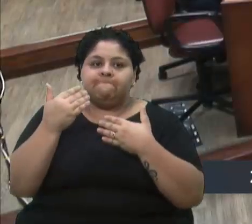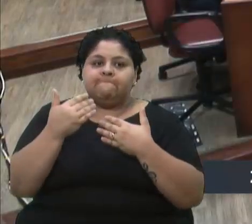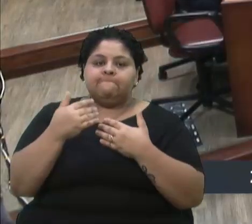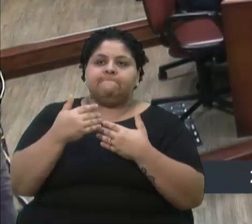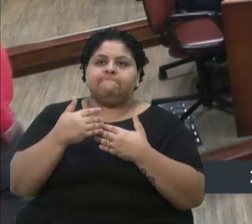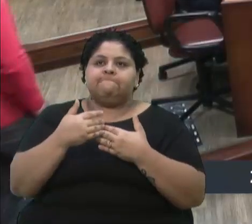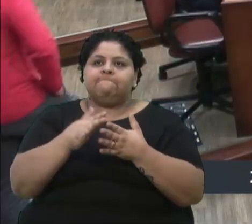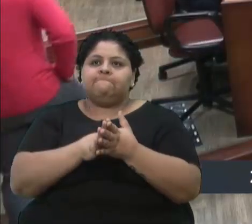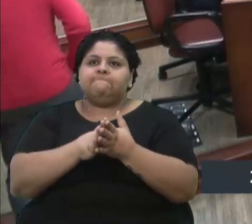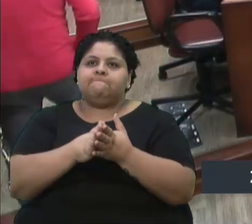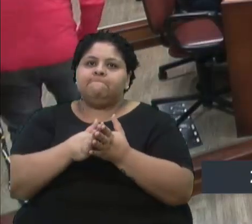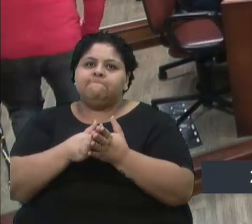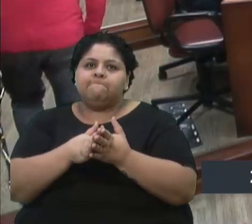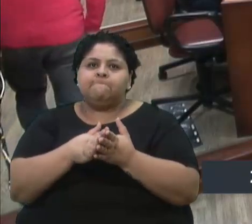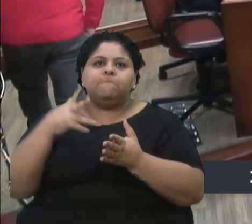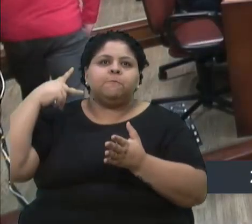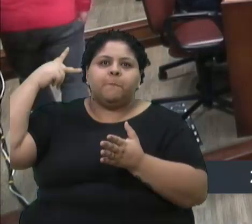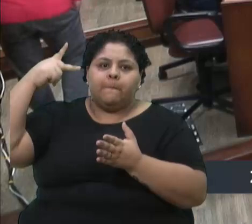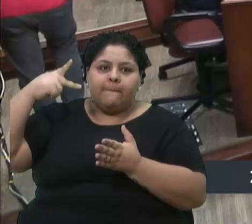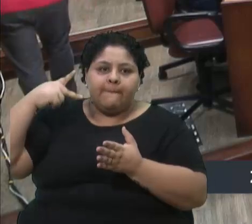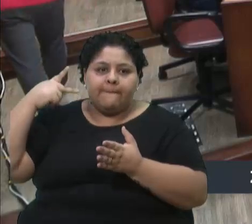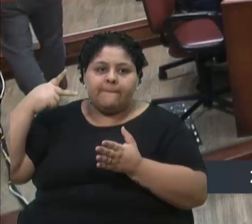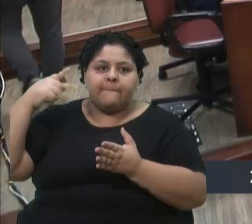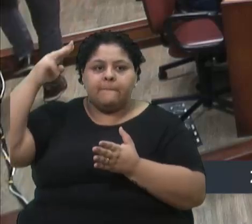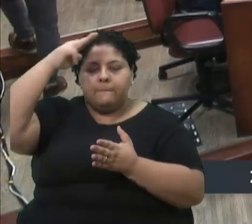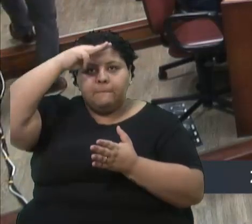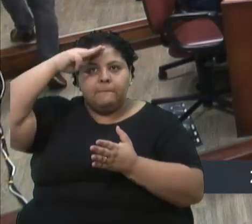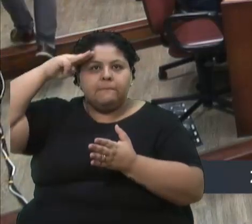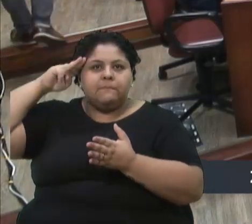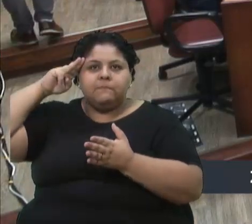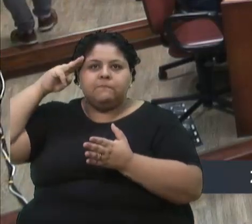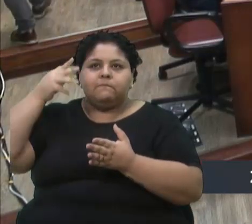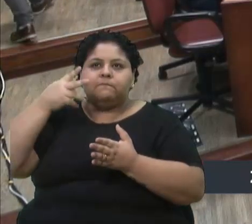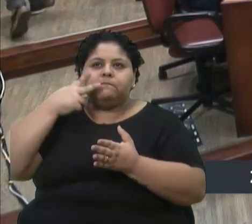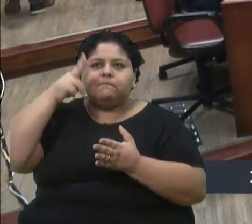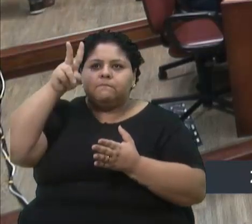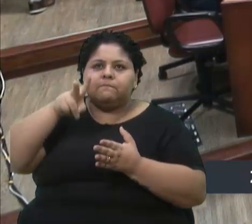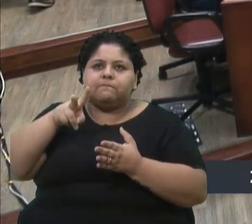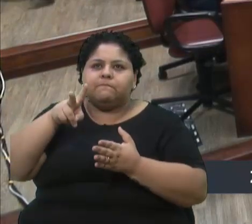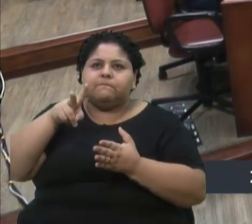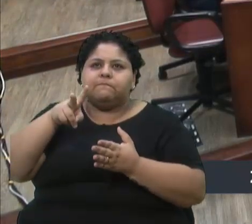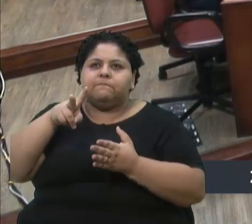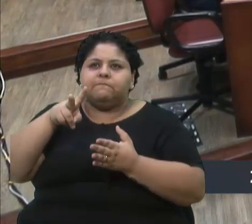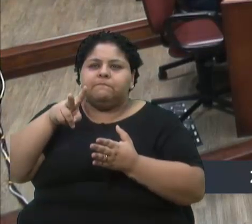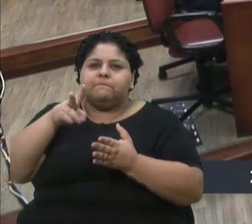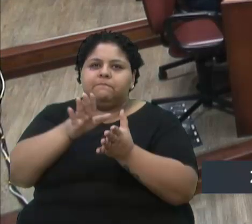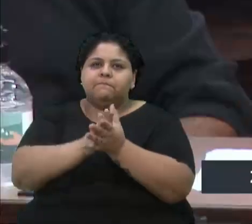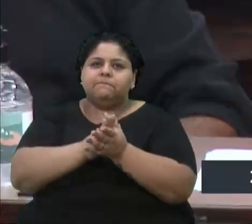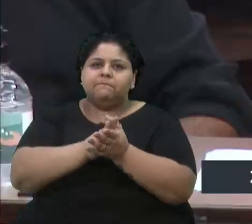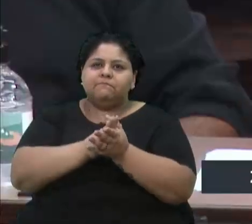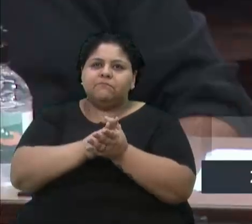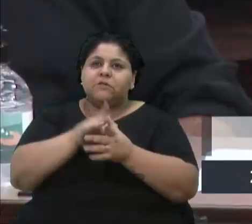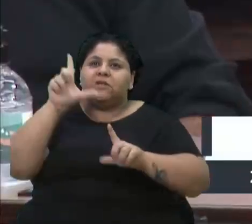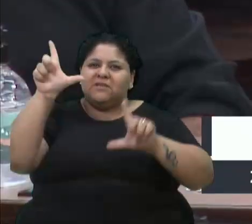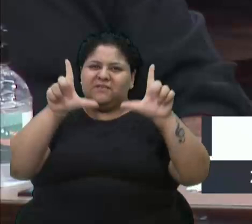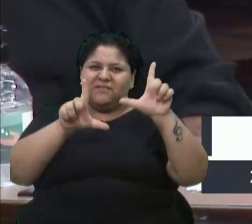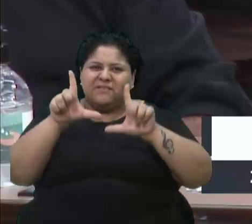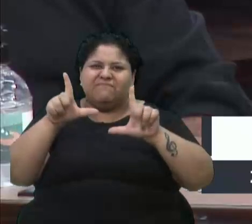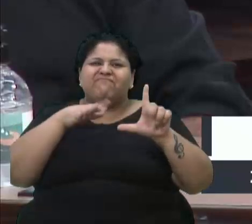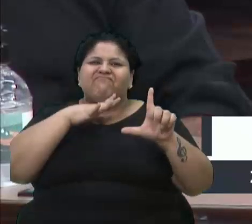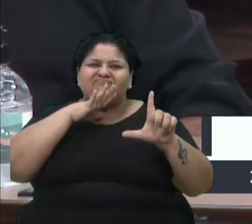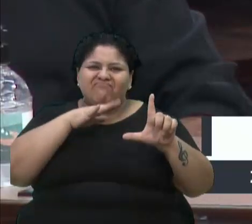Vereador Juliano Varim, essas imagens que o senhor coloca no telão, são imagens chocantes, tristes,